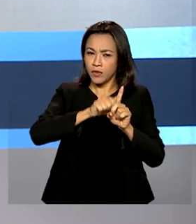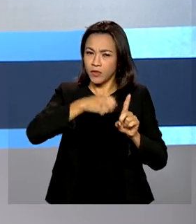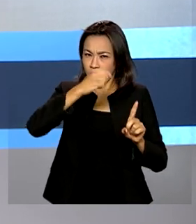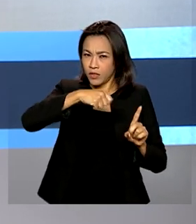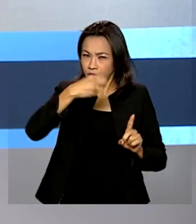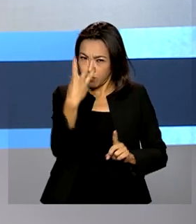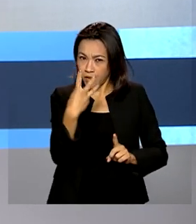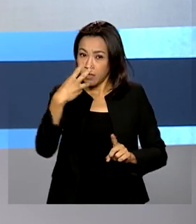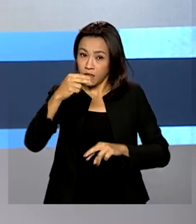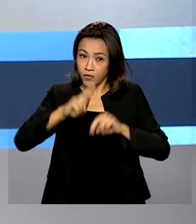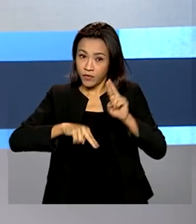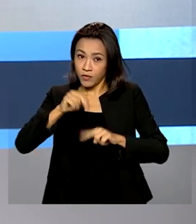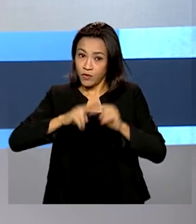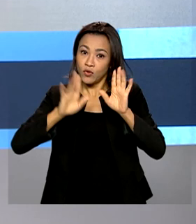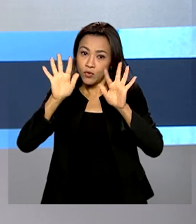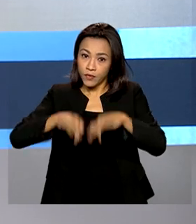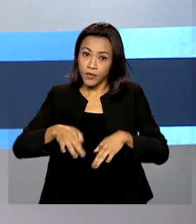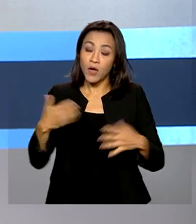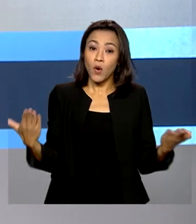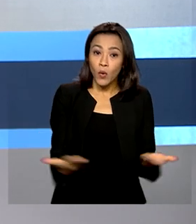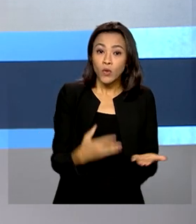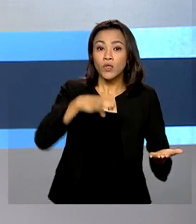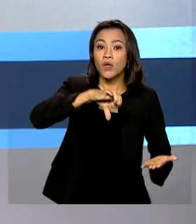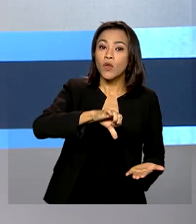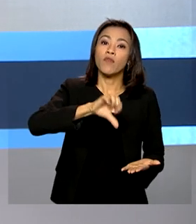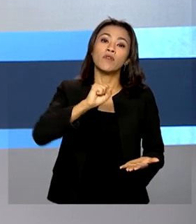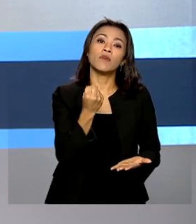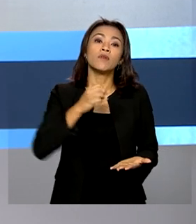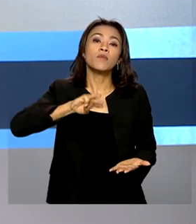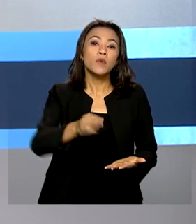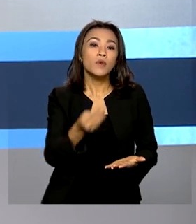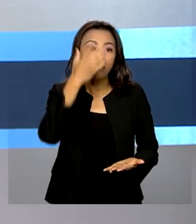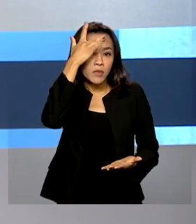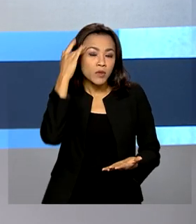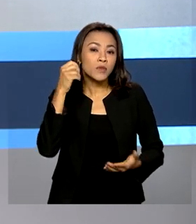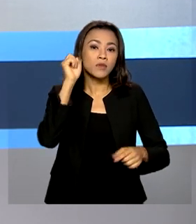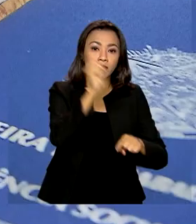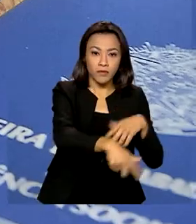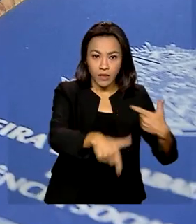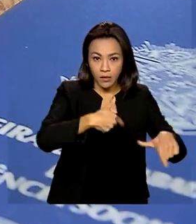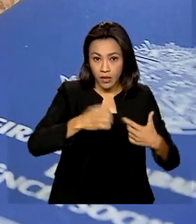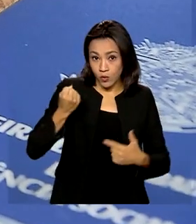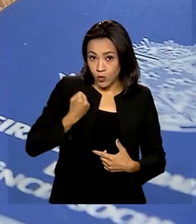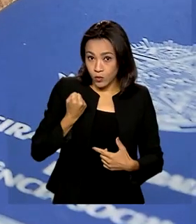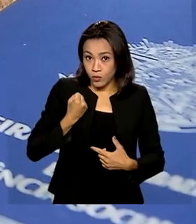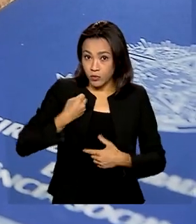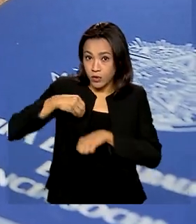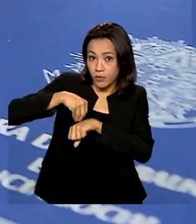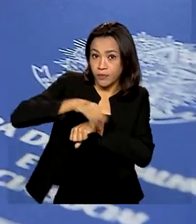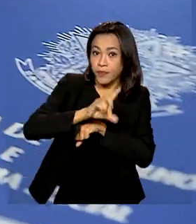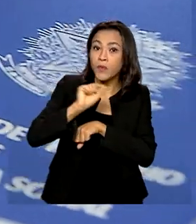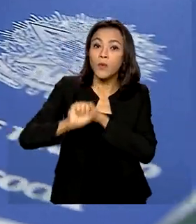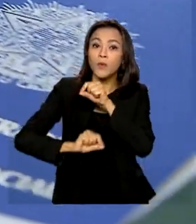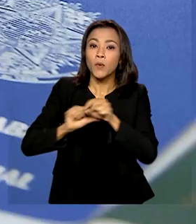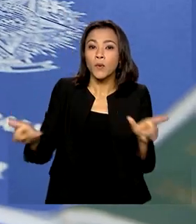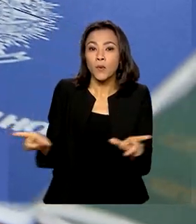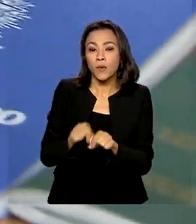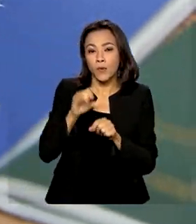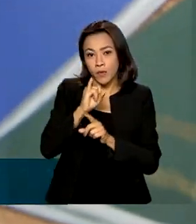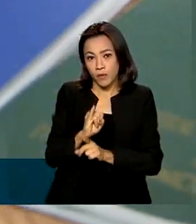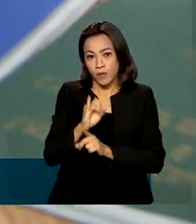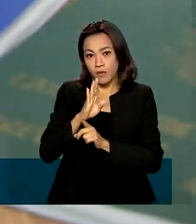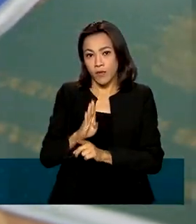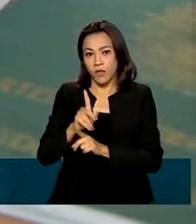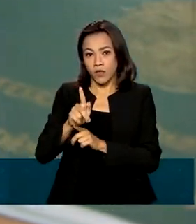mais de 98 milhões de pessoas trabalhando no país. Os números são do IBGE. O número de pessoas ocupadas no